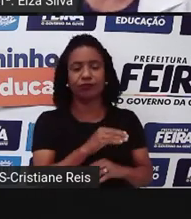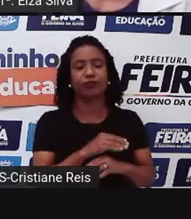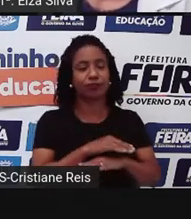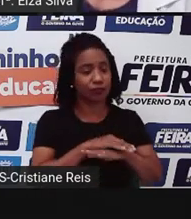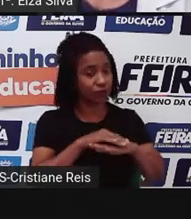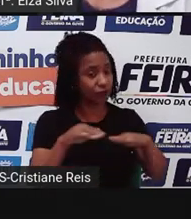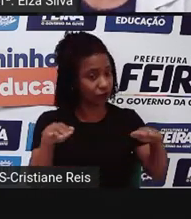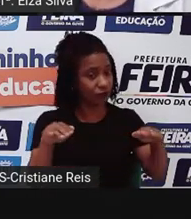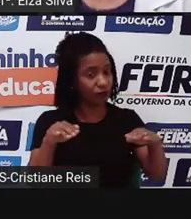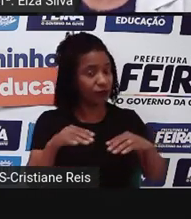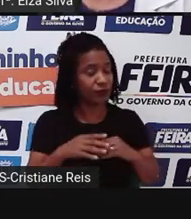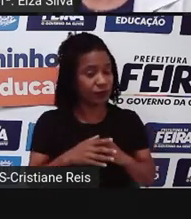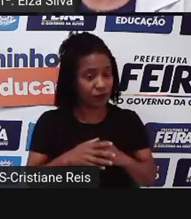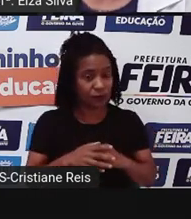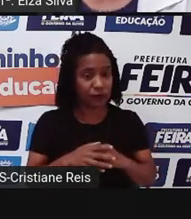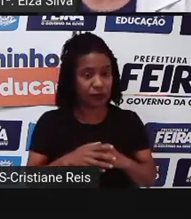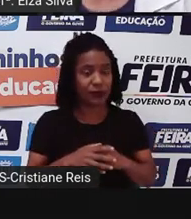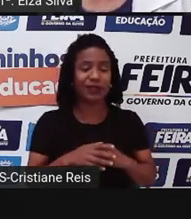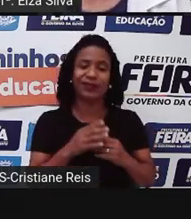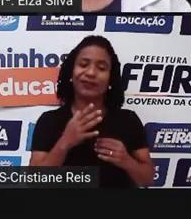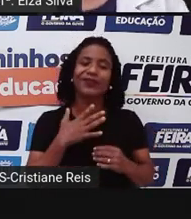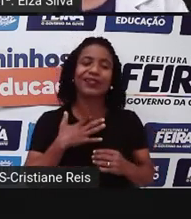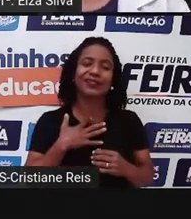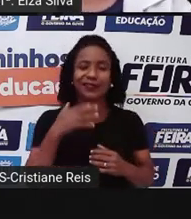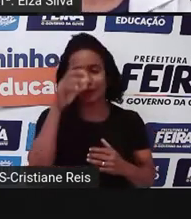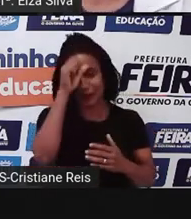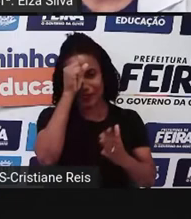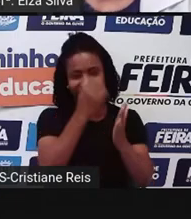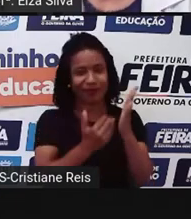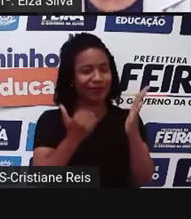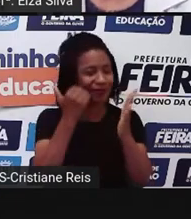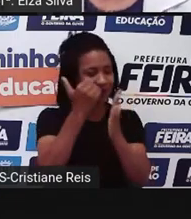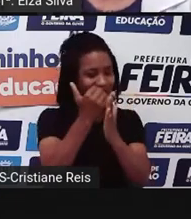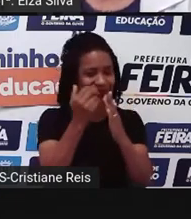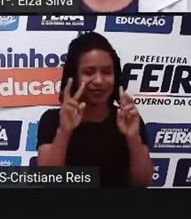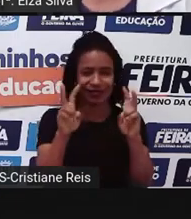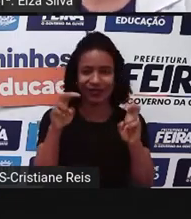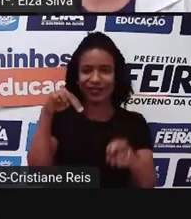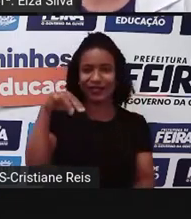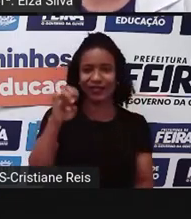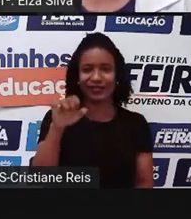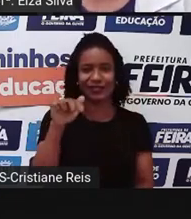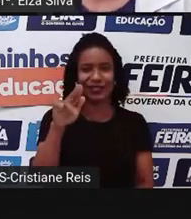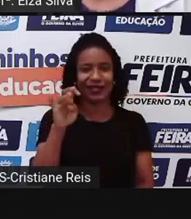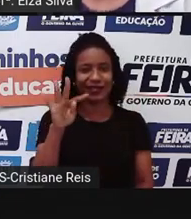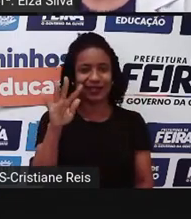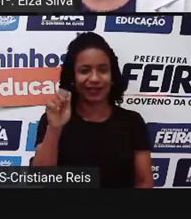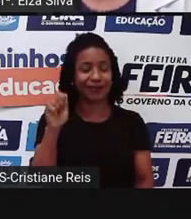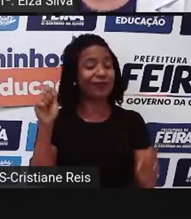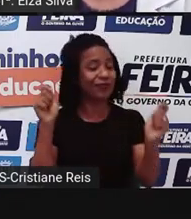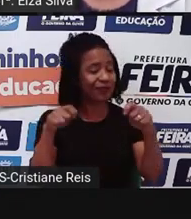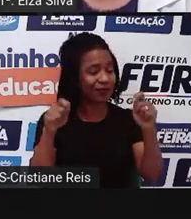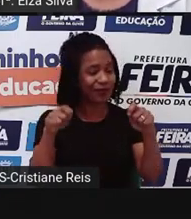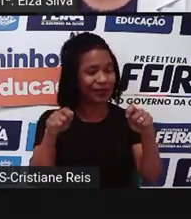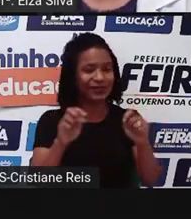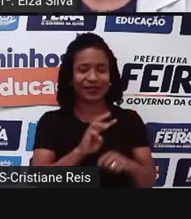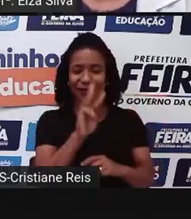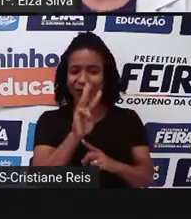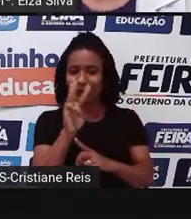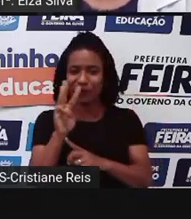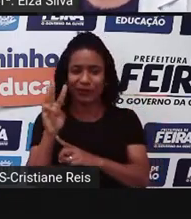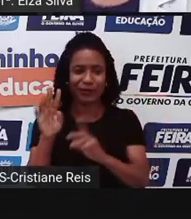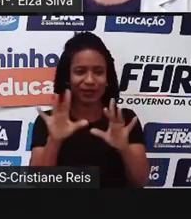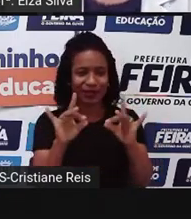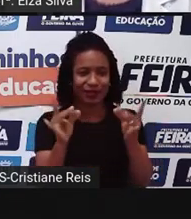ok? Então, se você quiser aprender um pouquinho mais sobre a netiqueta, deixo aí para vocês esse link para que vocês possam acessar